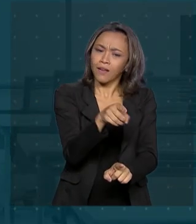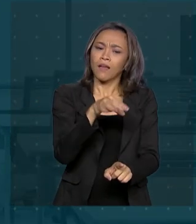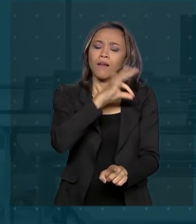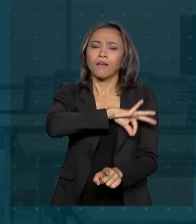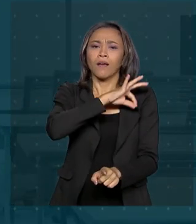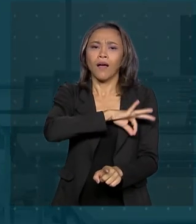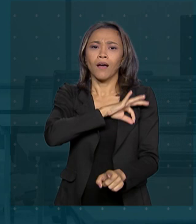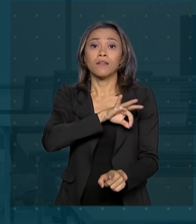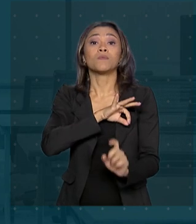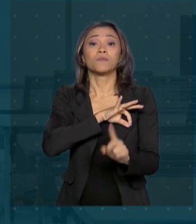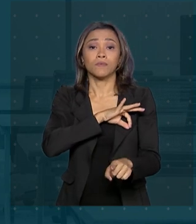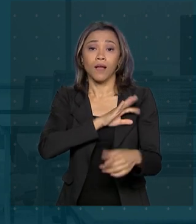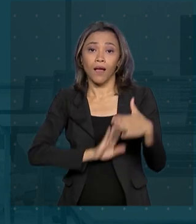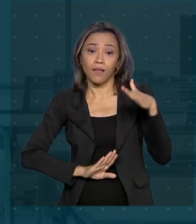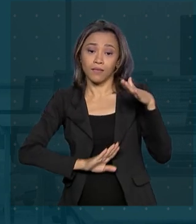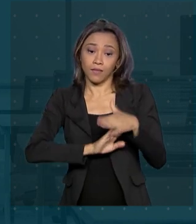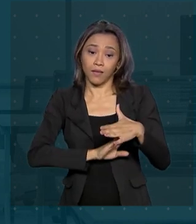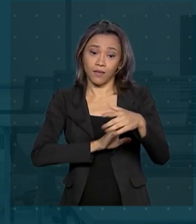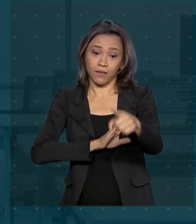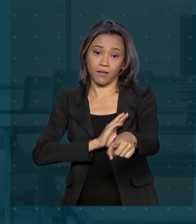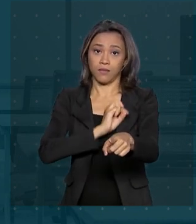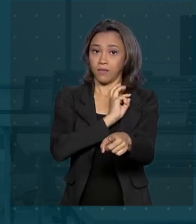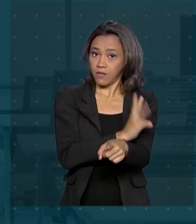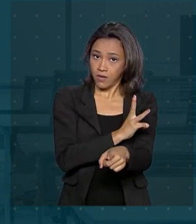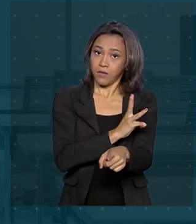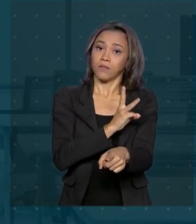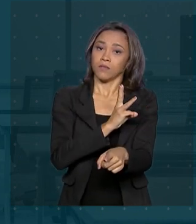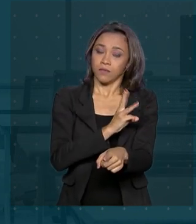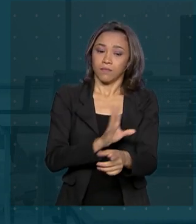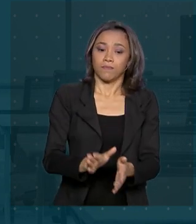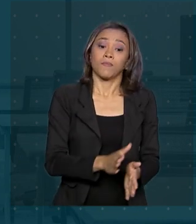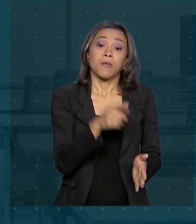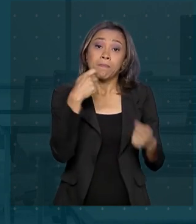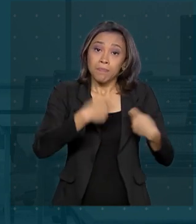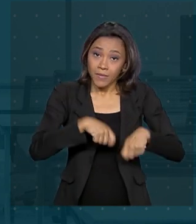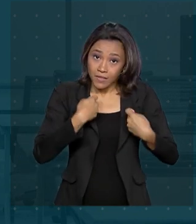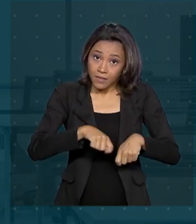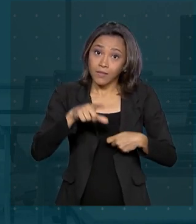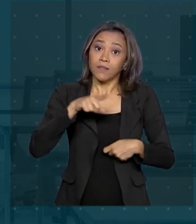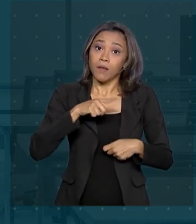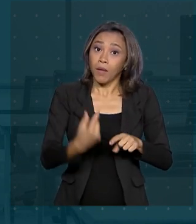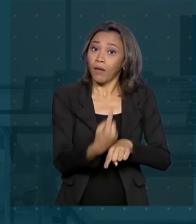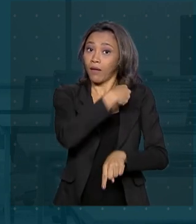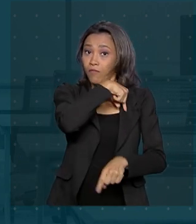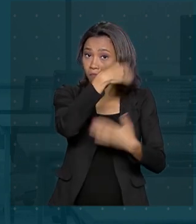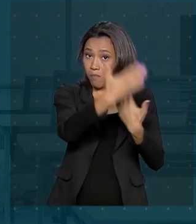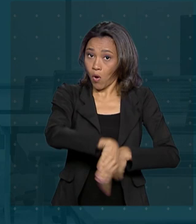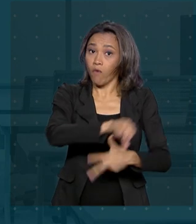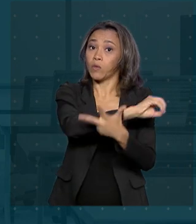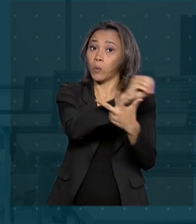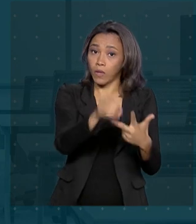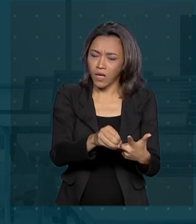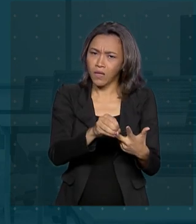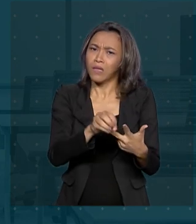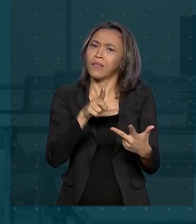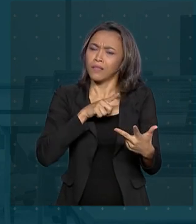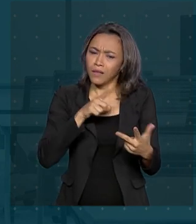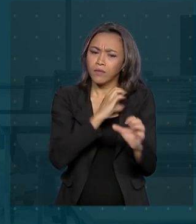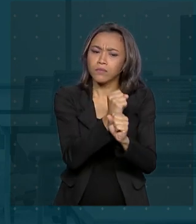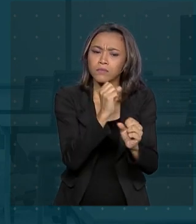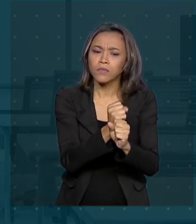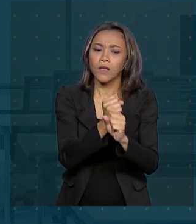renda per capita mensal familiar de até três salários mínimos. É preciso ter feito o Enem e obtido pelo menos